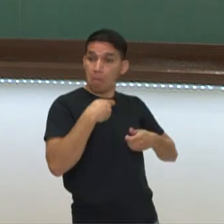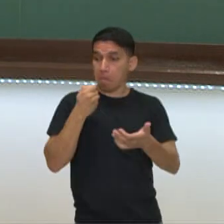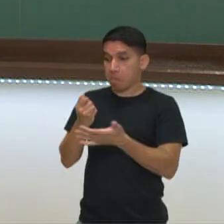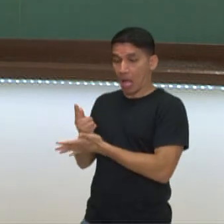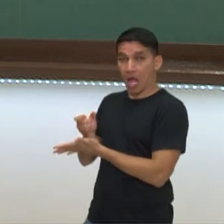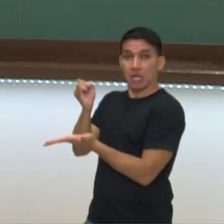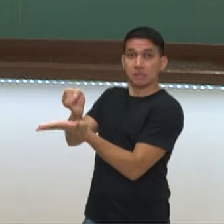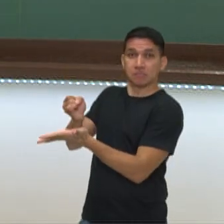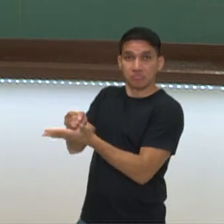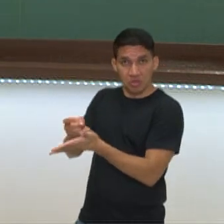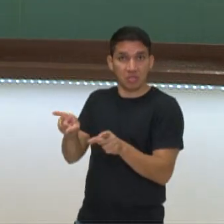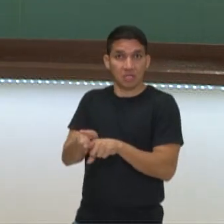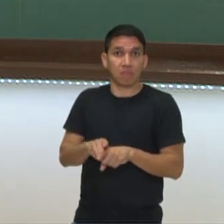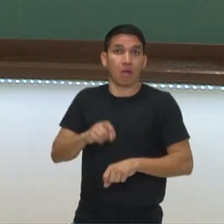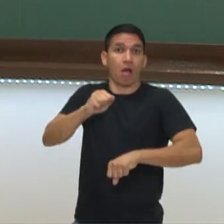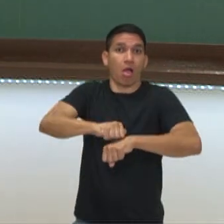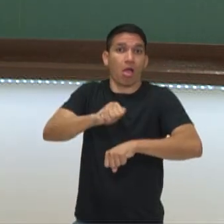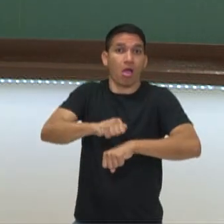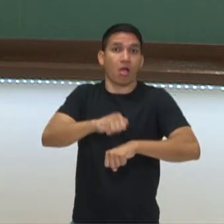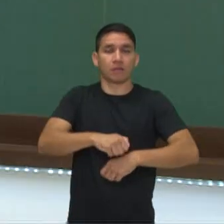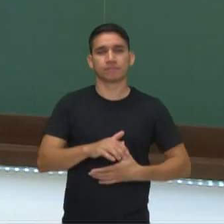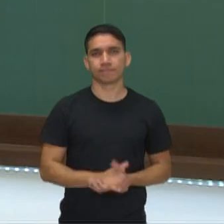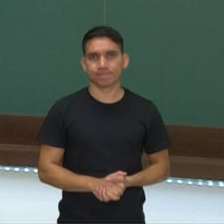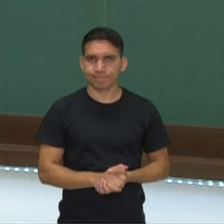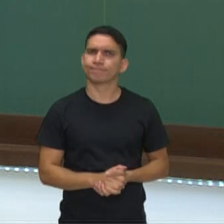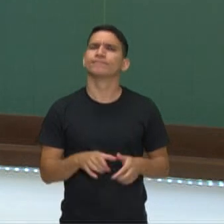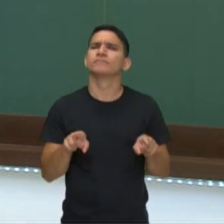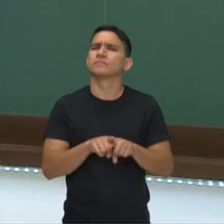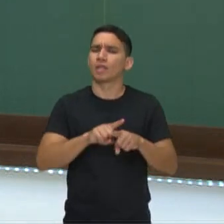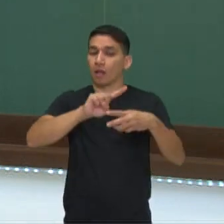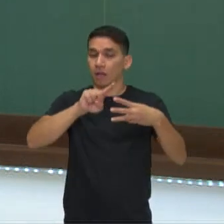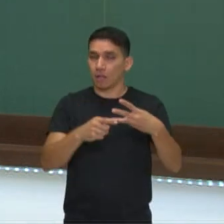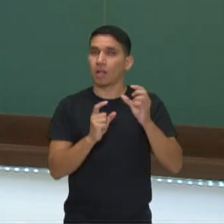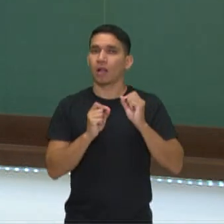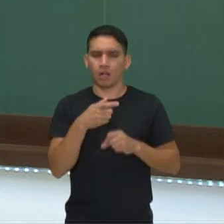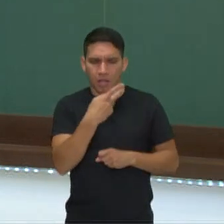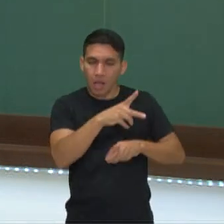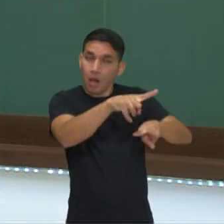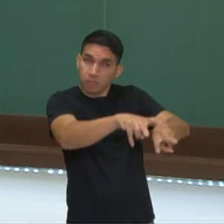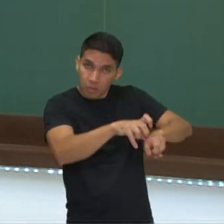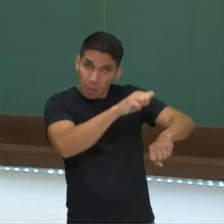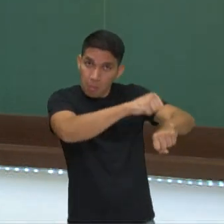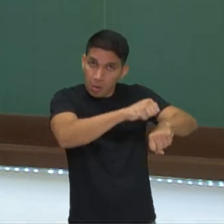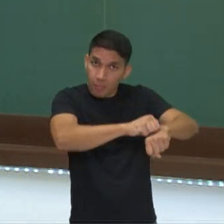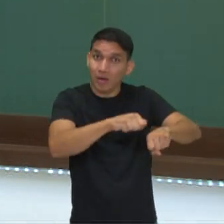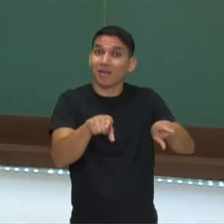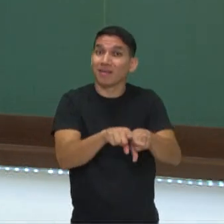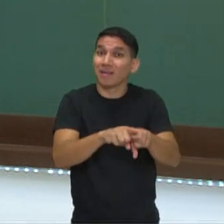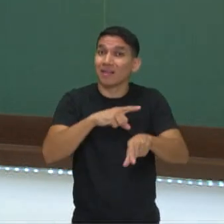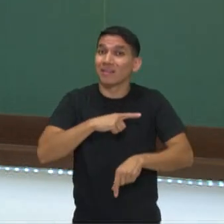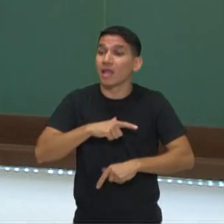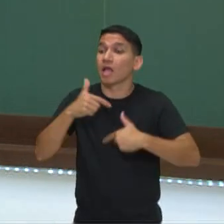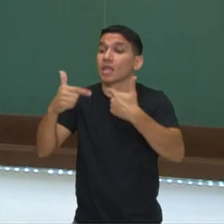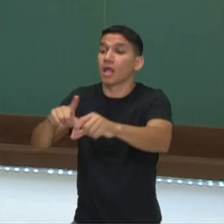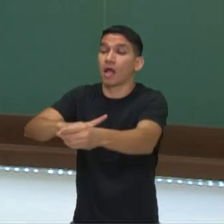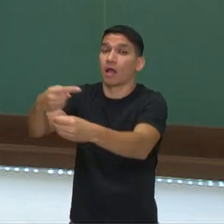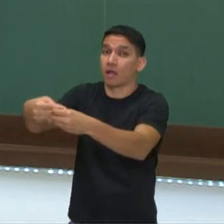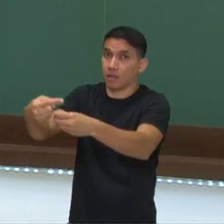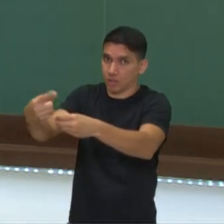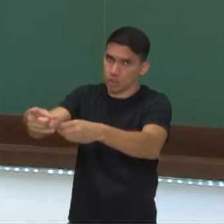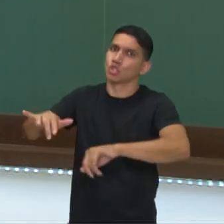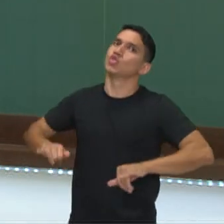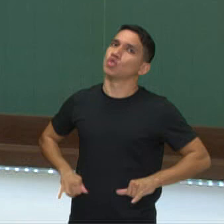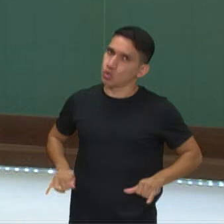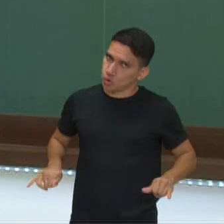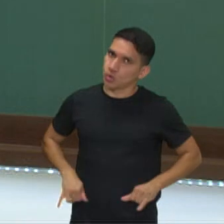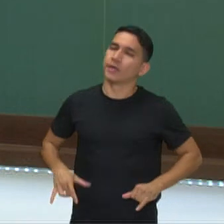impostos e extremamente pobre. Além deles, além da população rural pobre, os trabalhadores urbanos também sofriam